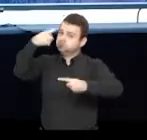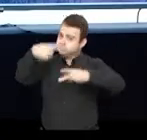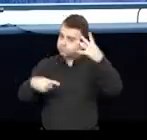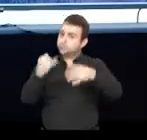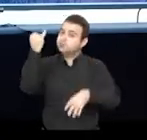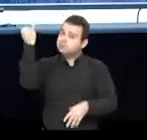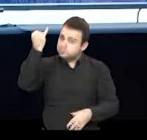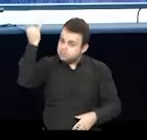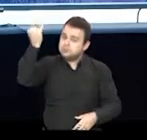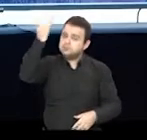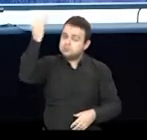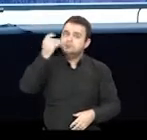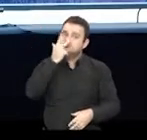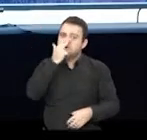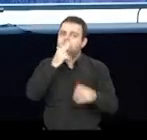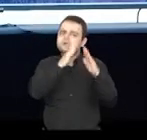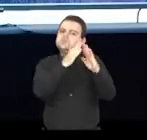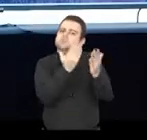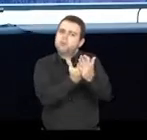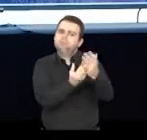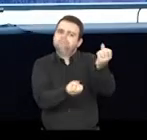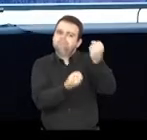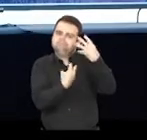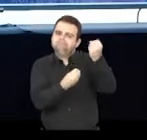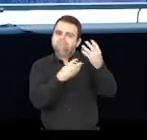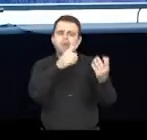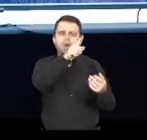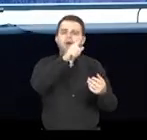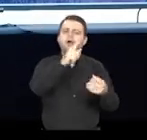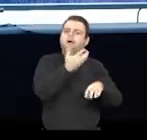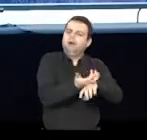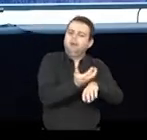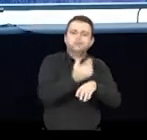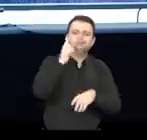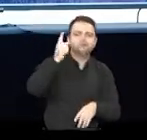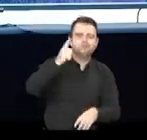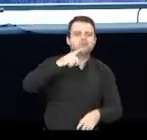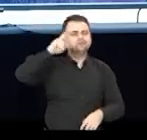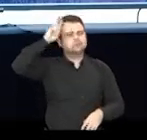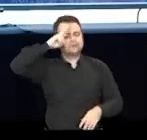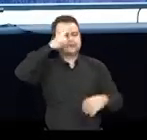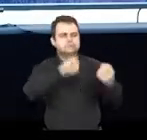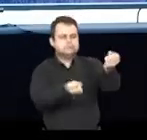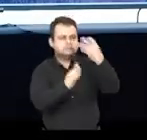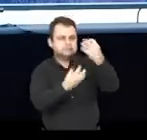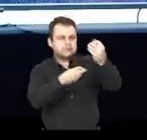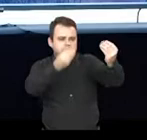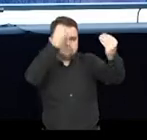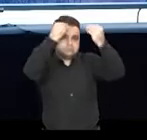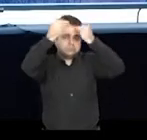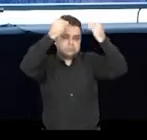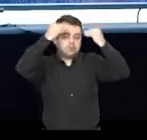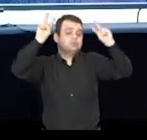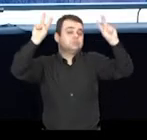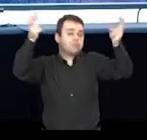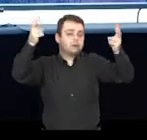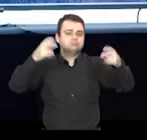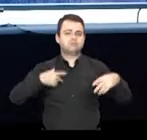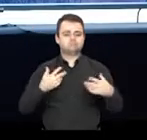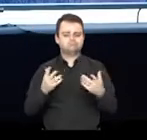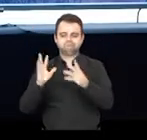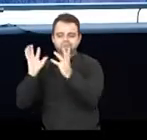muito importantes, que ele provavelmente aprendeu na escola, na aula de geografia, de história. Ele está discutindo questões étnico